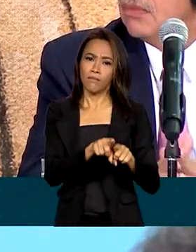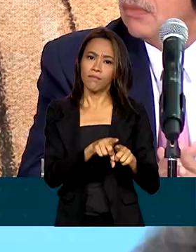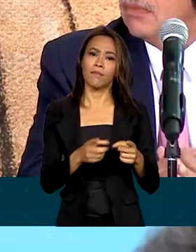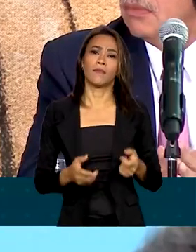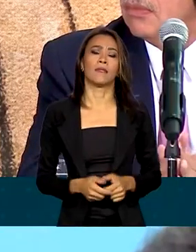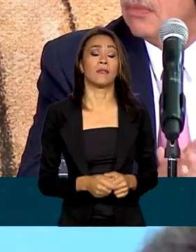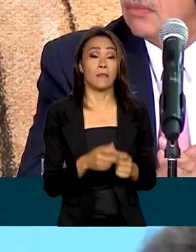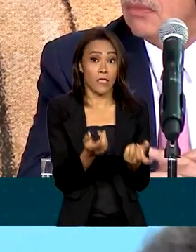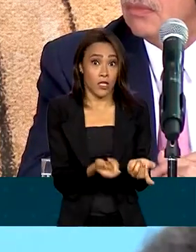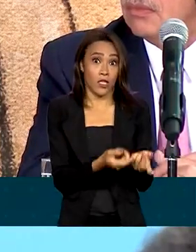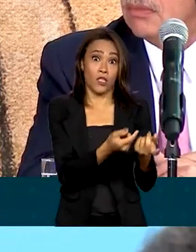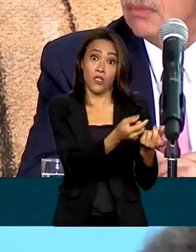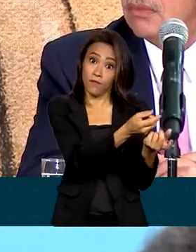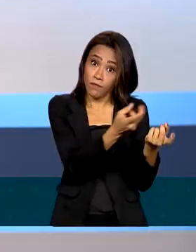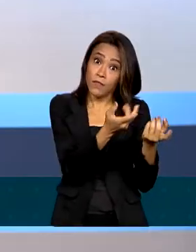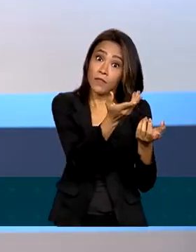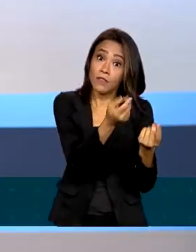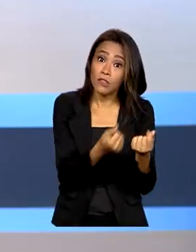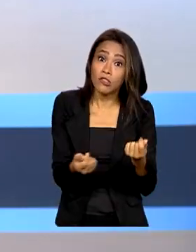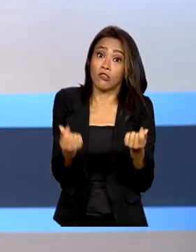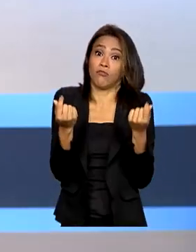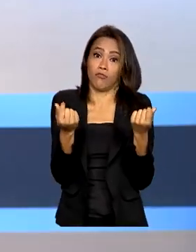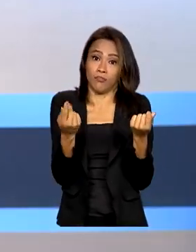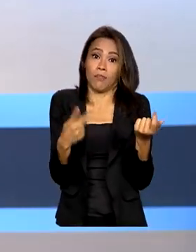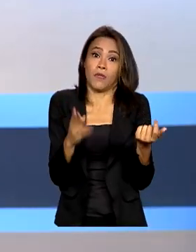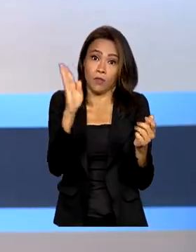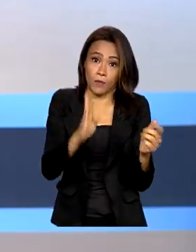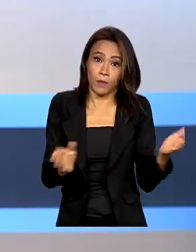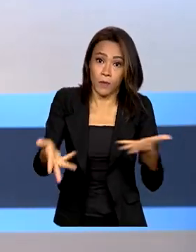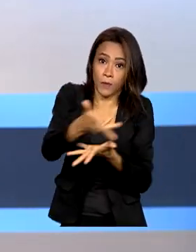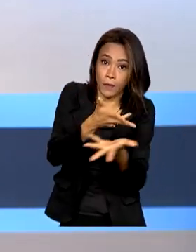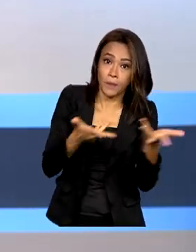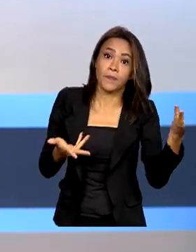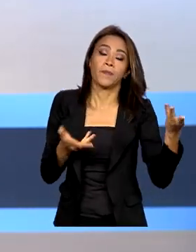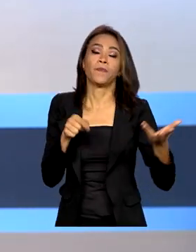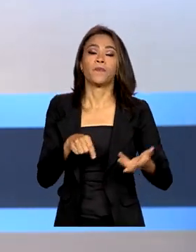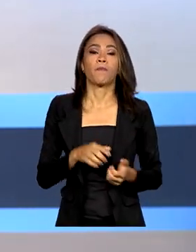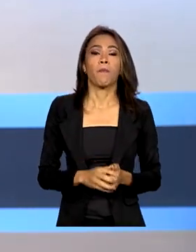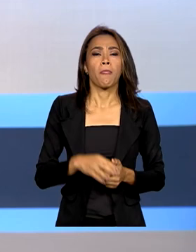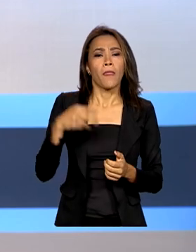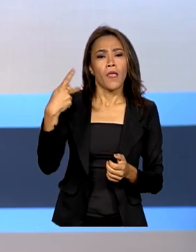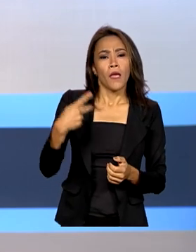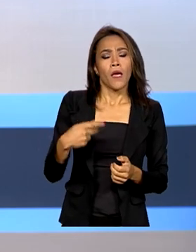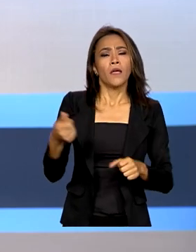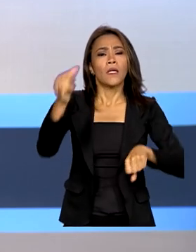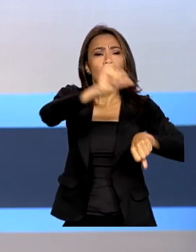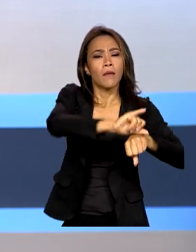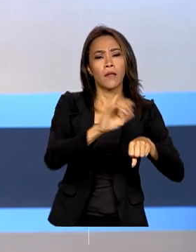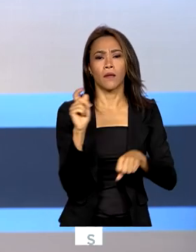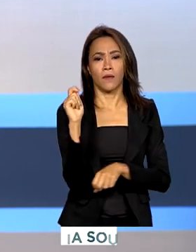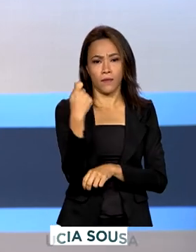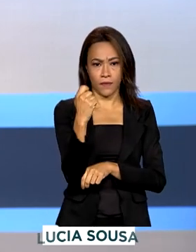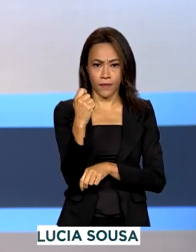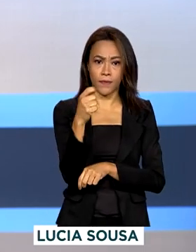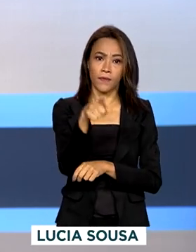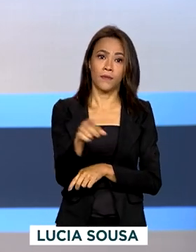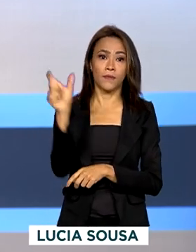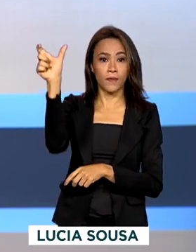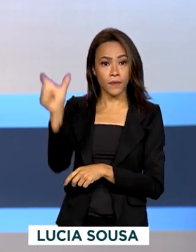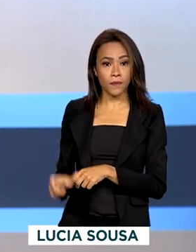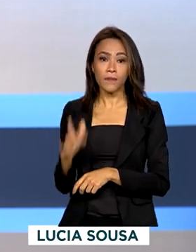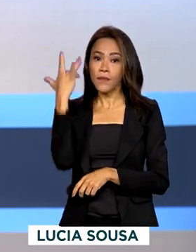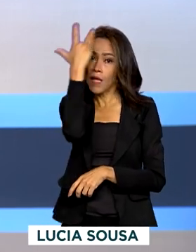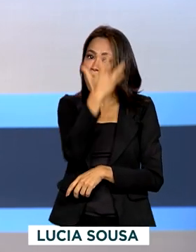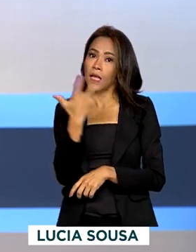enriquecimento para um país como o Brasil. Em Buenos Aires, o ministro Fernando Haddad falou sobre os planos de uma moeda digital